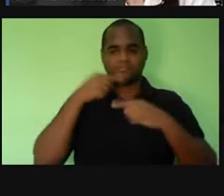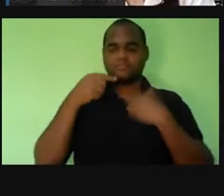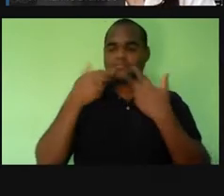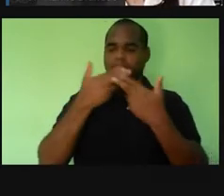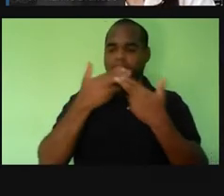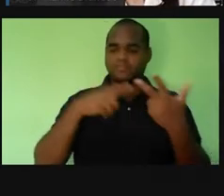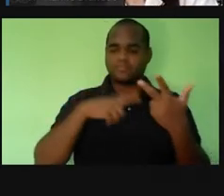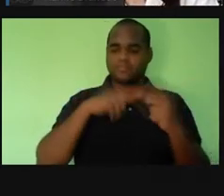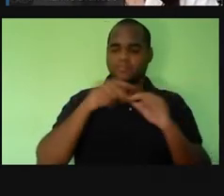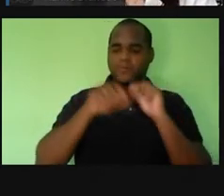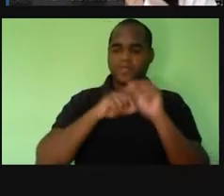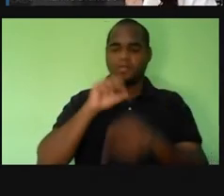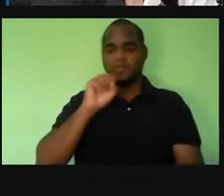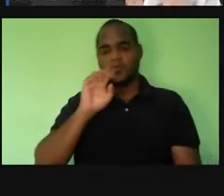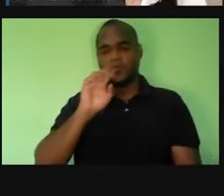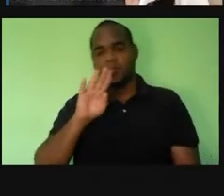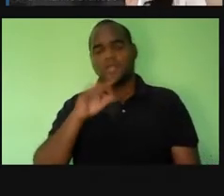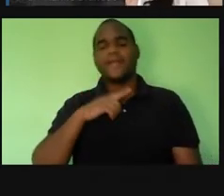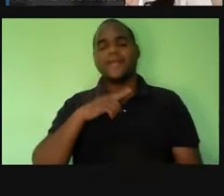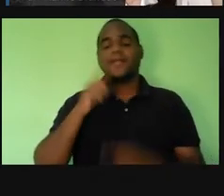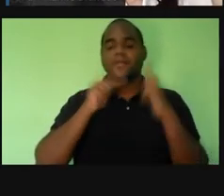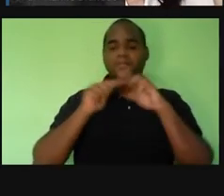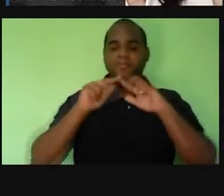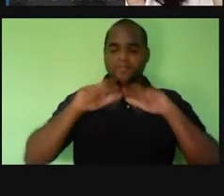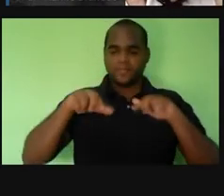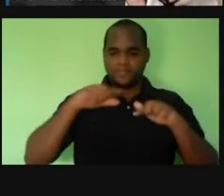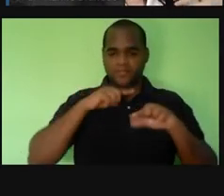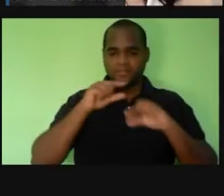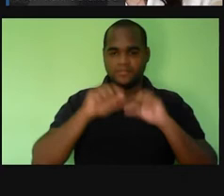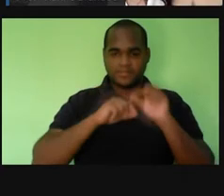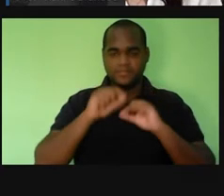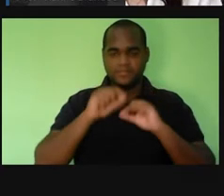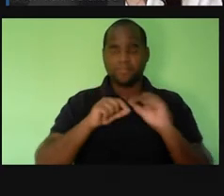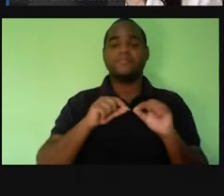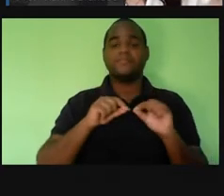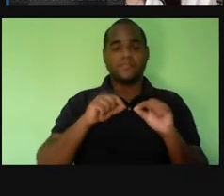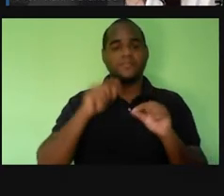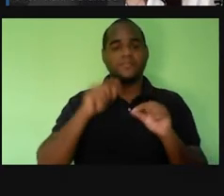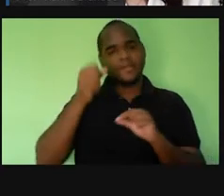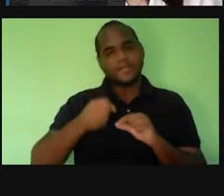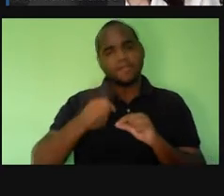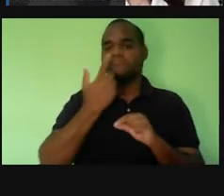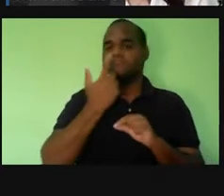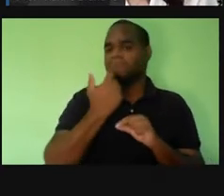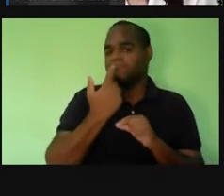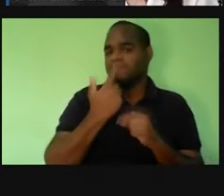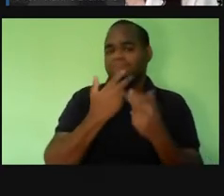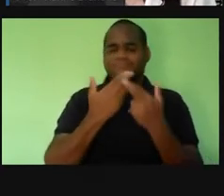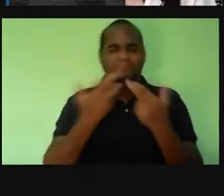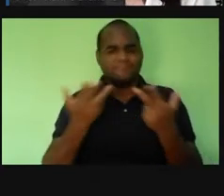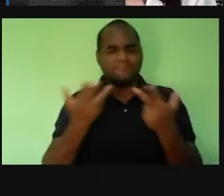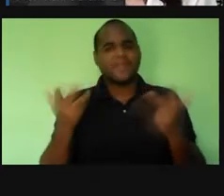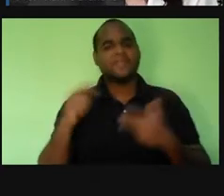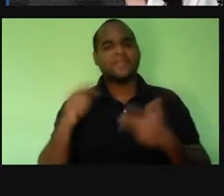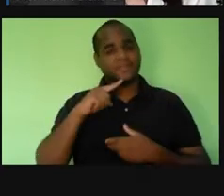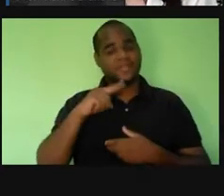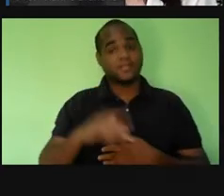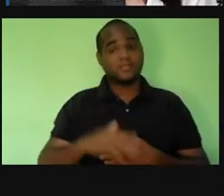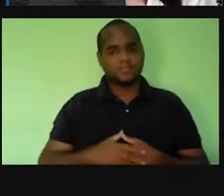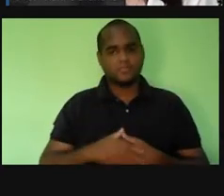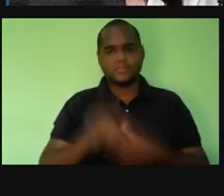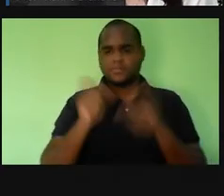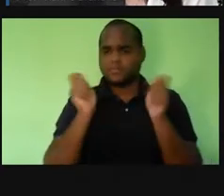dessas substâncias que formam, né? O sabonete, o sangue e tudo mais, tá? Mas a gente pode,